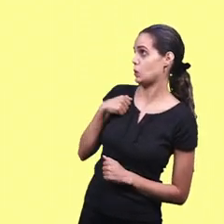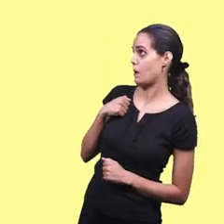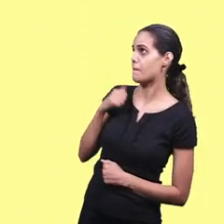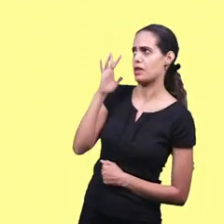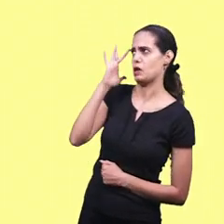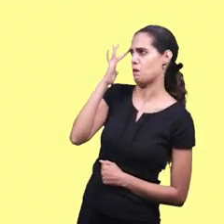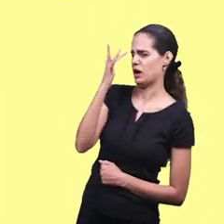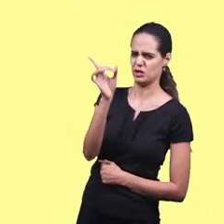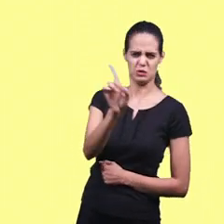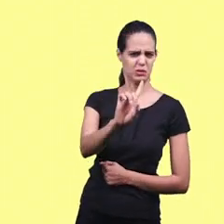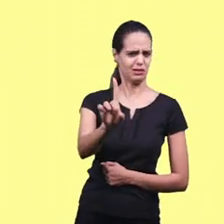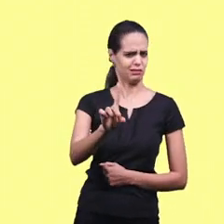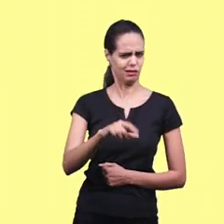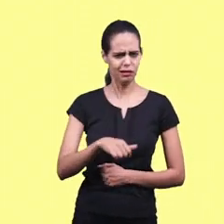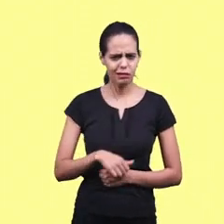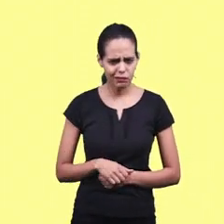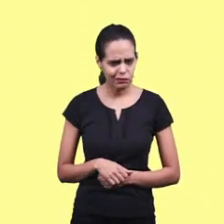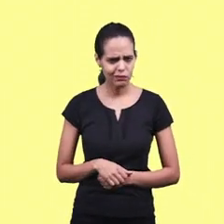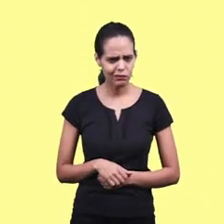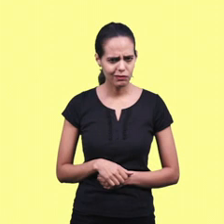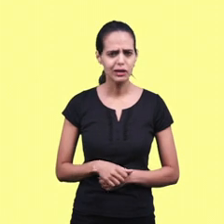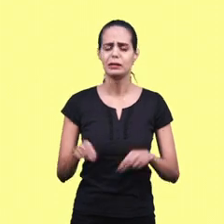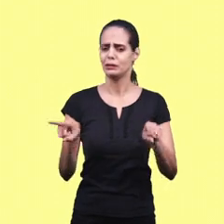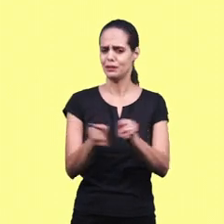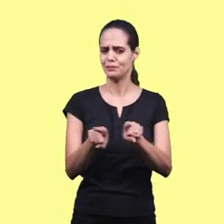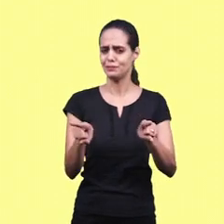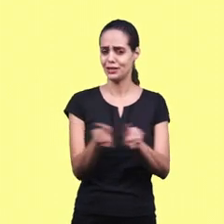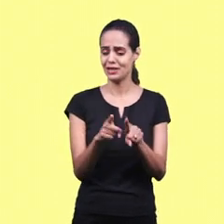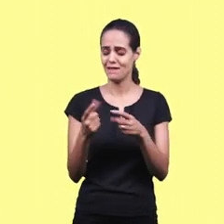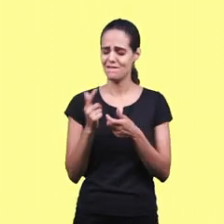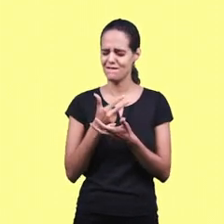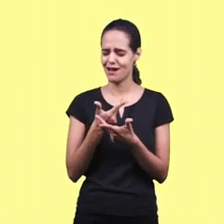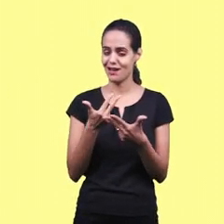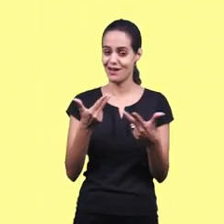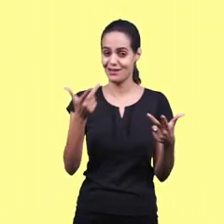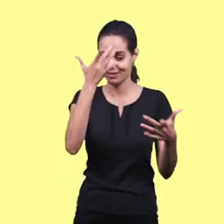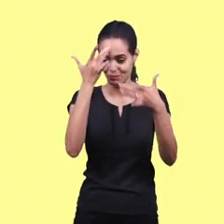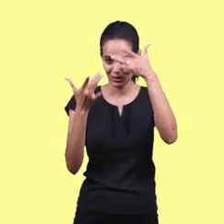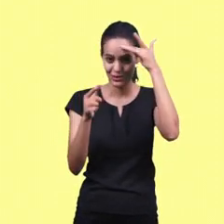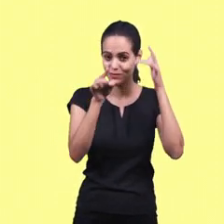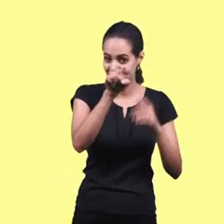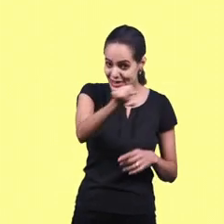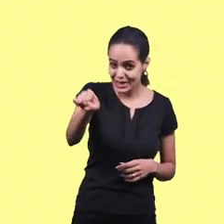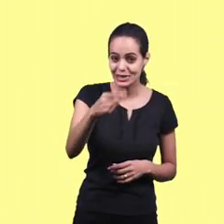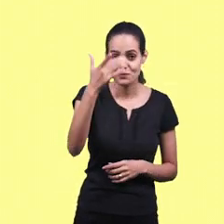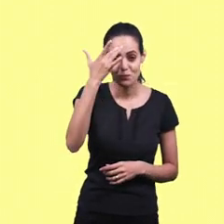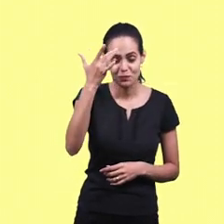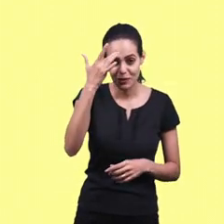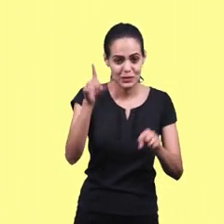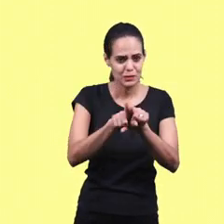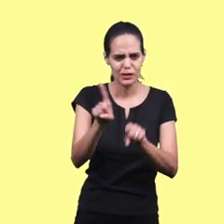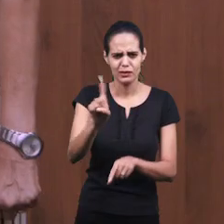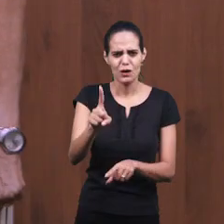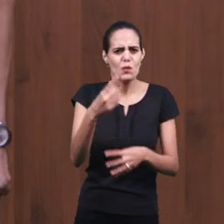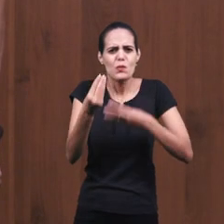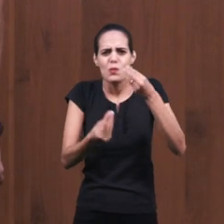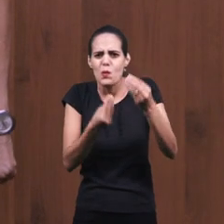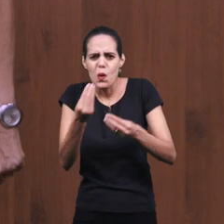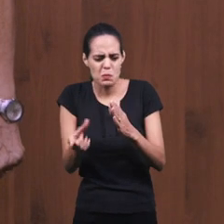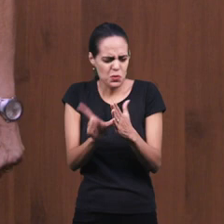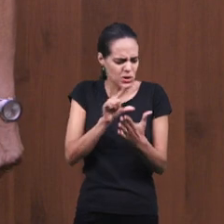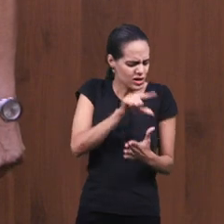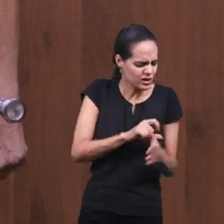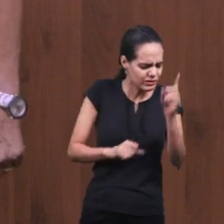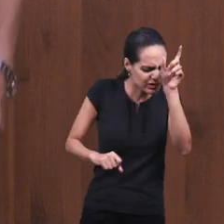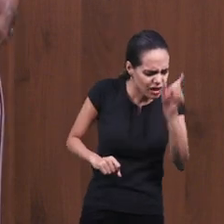Eu acho que não E muitos de vocês também acham que não Como um homem tão